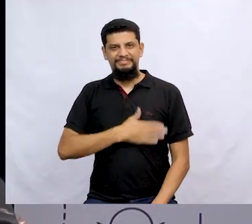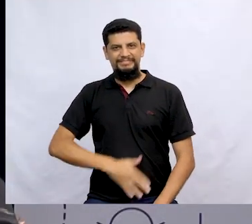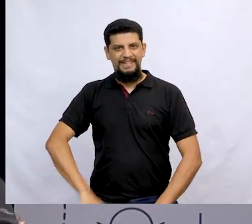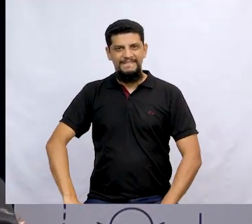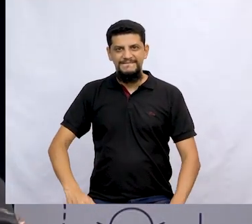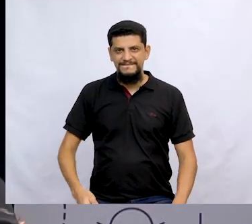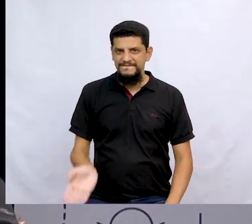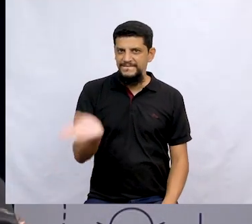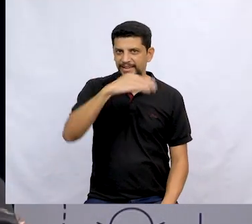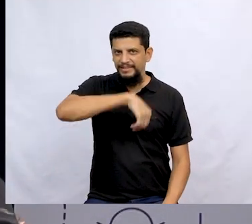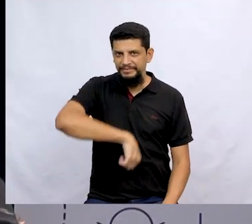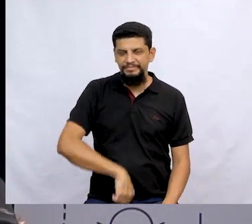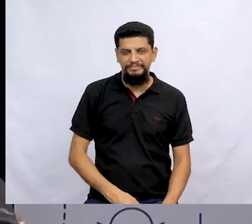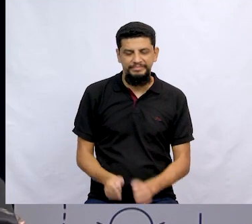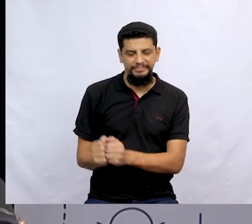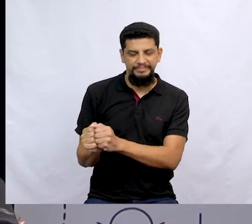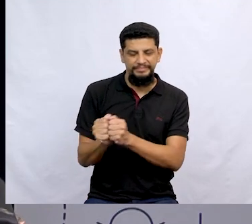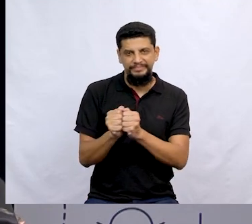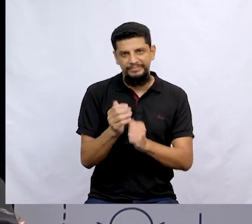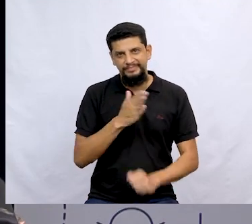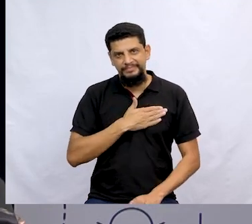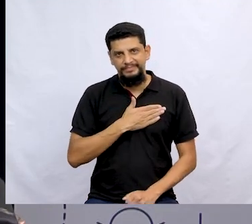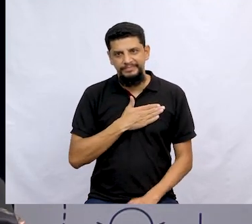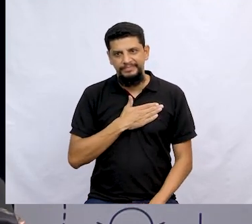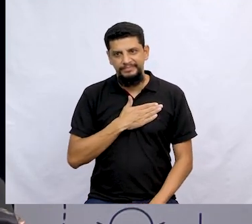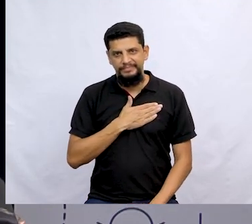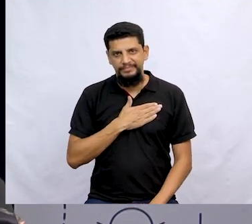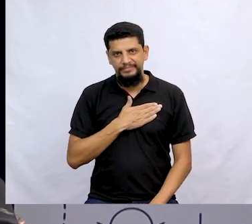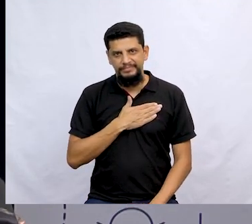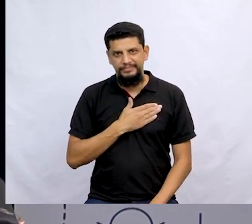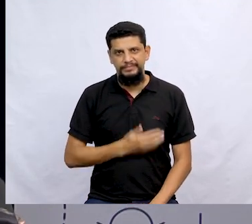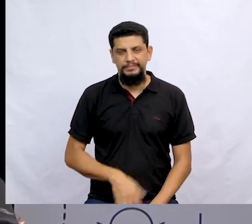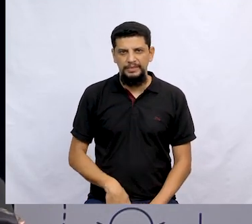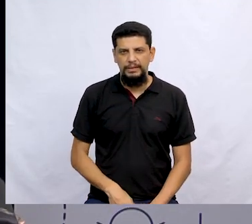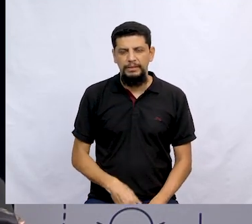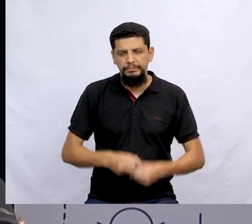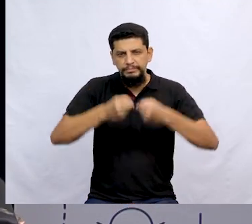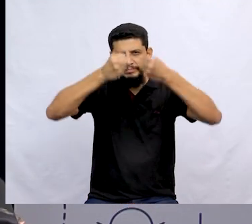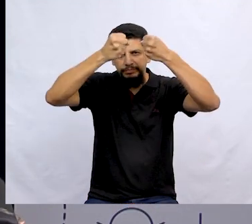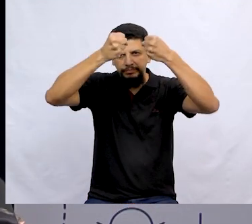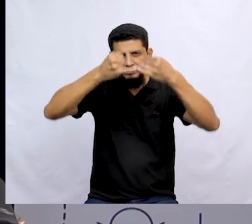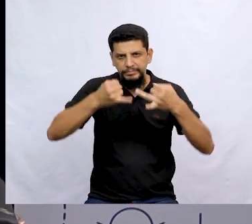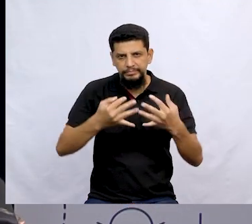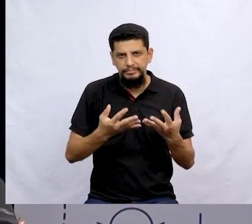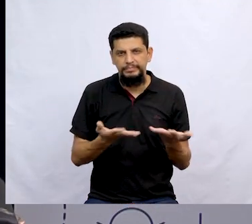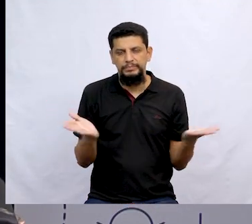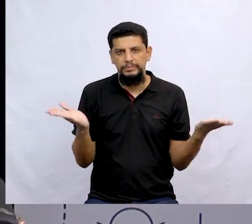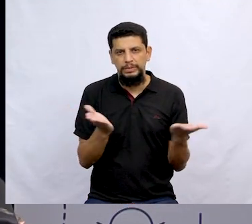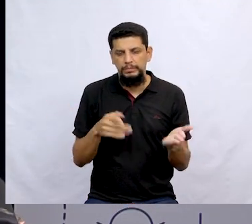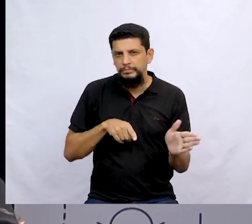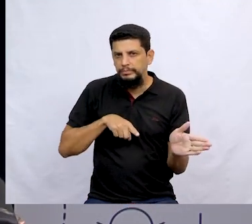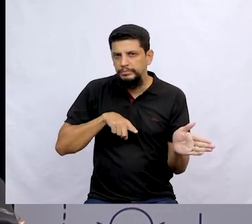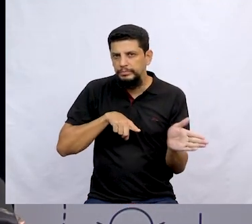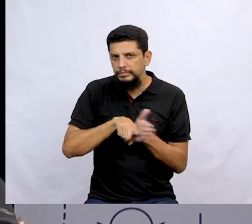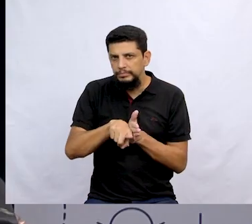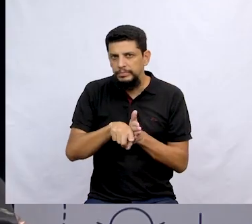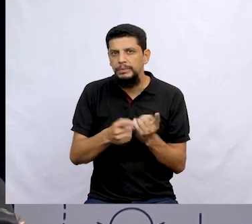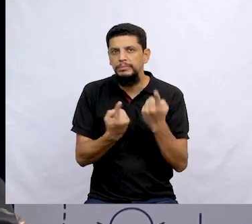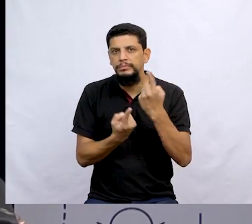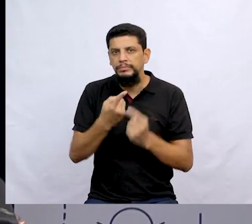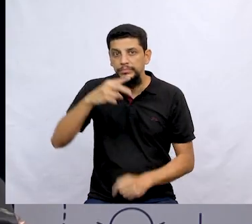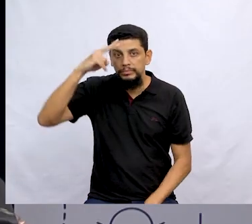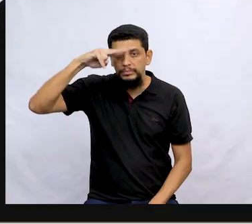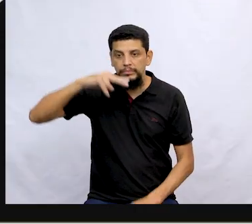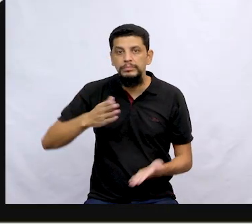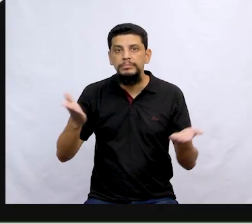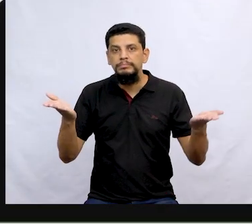animação. Então, vamos lá? Vamos comigo, então. Gente, falei bastante já no início e te pergunto, qual é a história